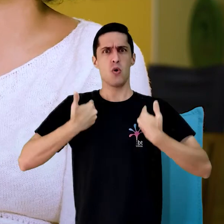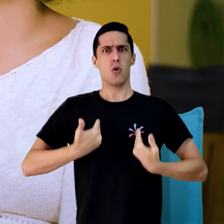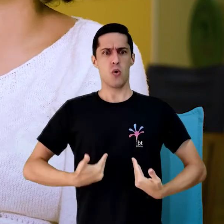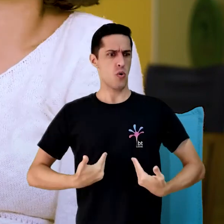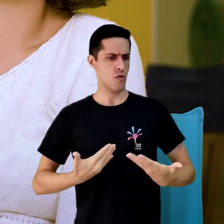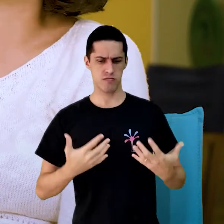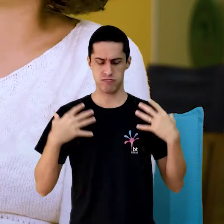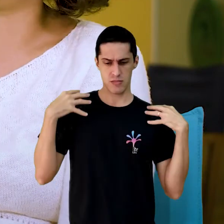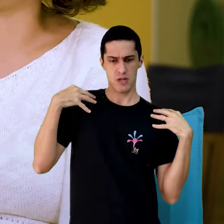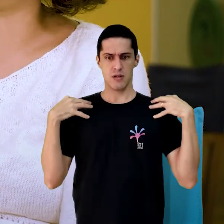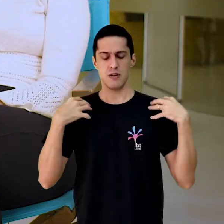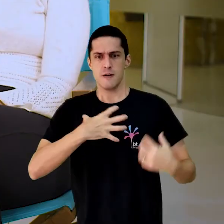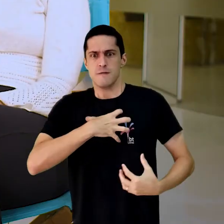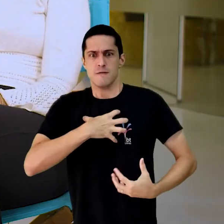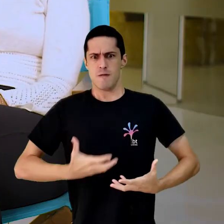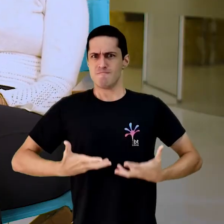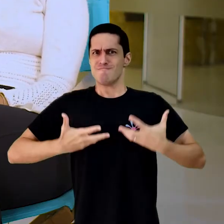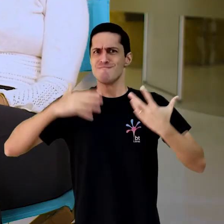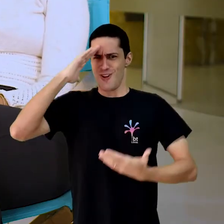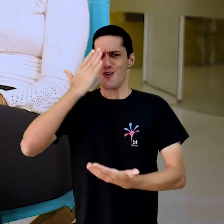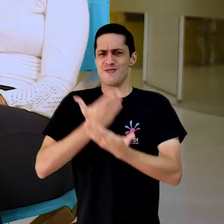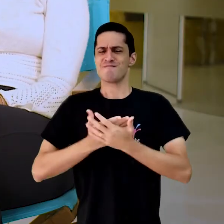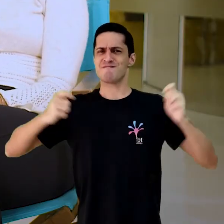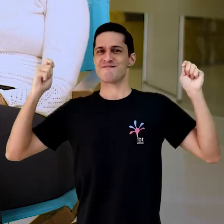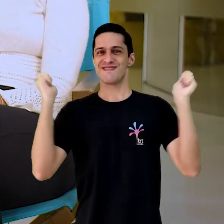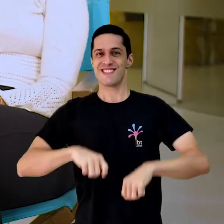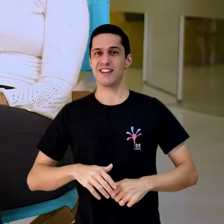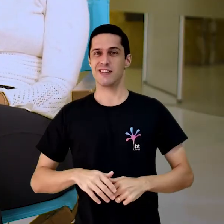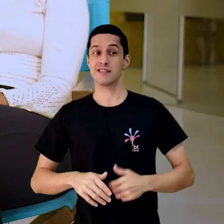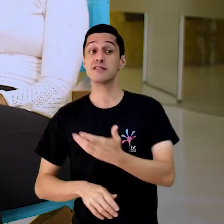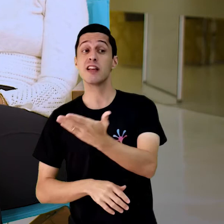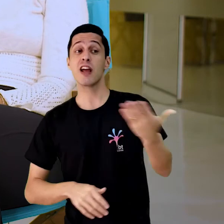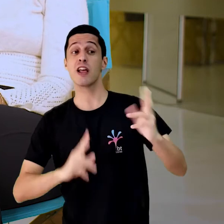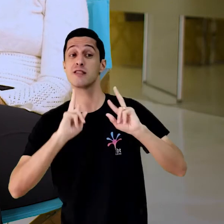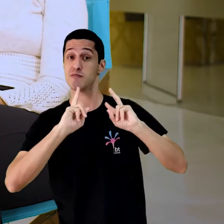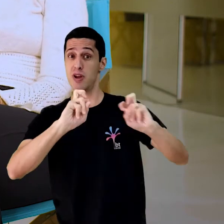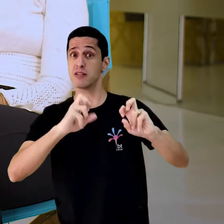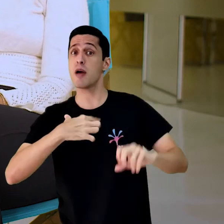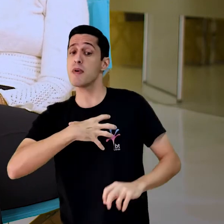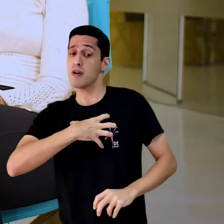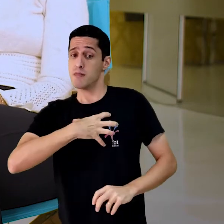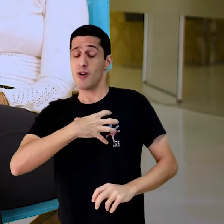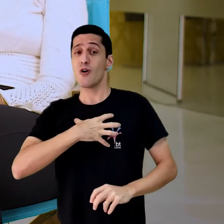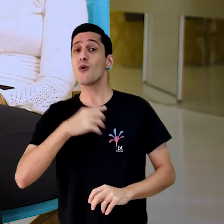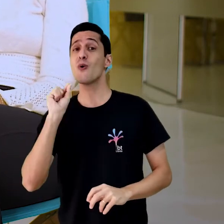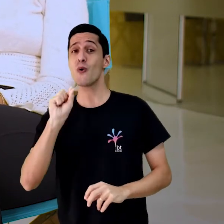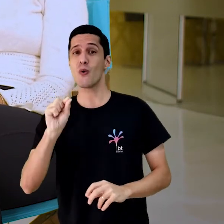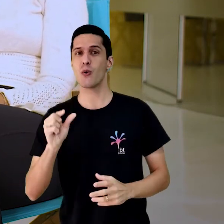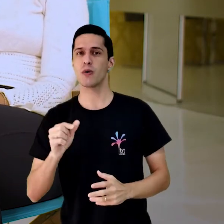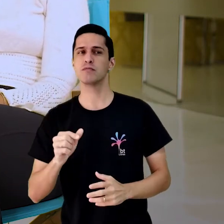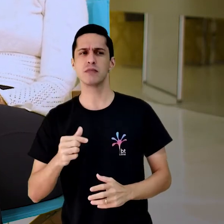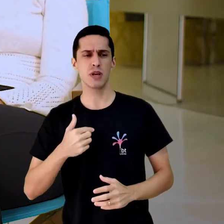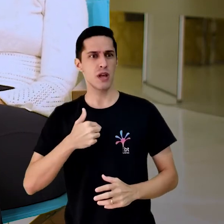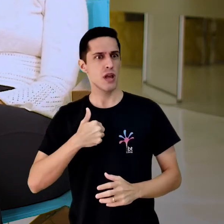sua confiança para realizar as ações. Então, as pessoas percebem suas emoções e, a partir dessa percepção, elas se sentem mais ou menos eficazes